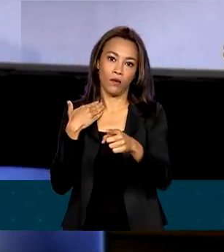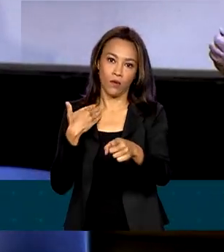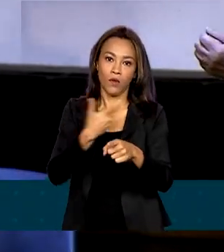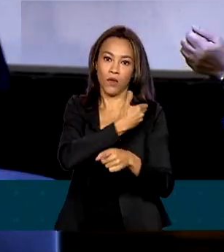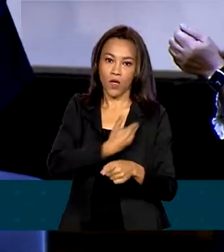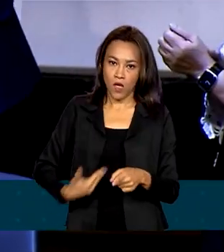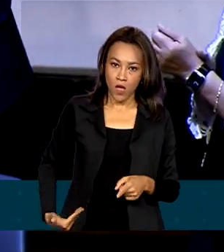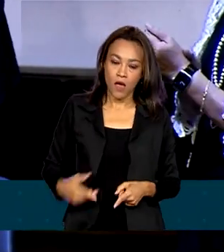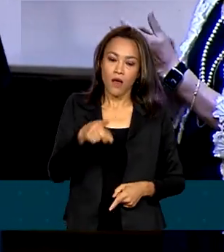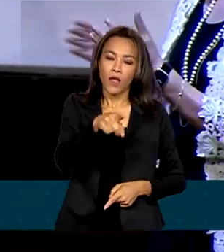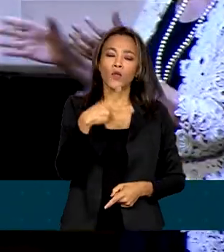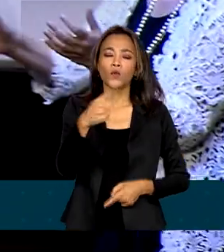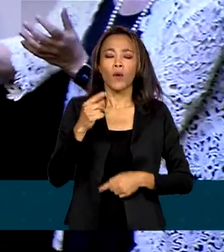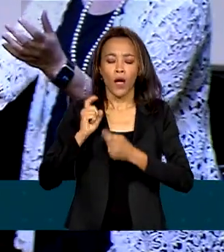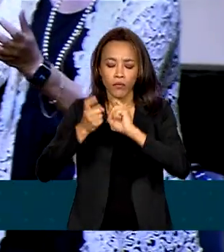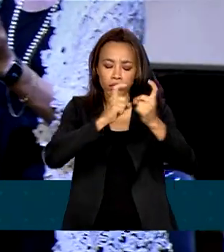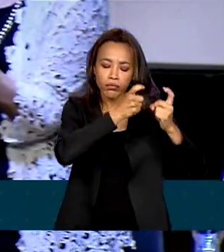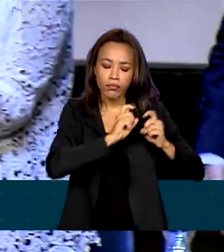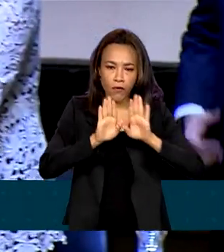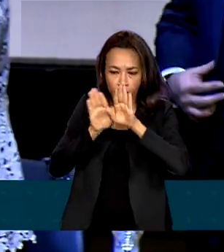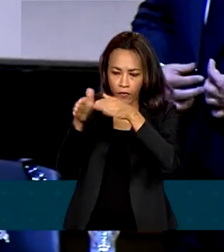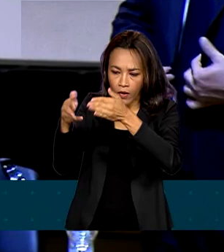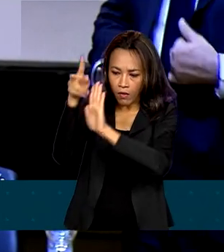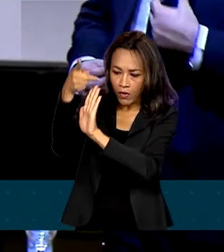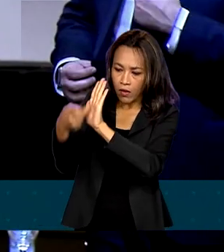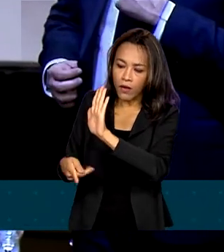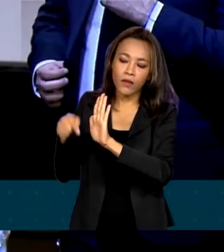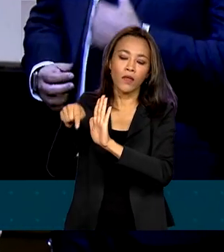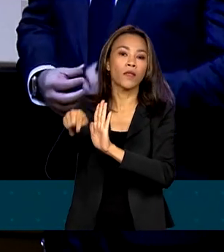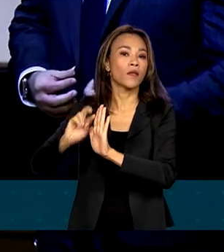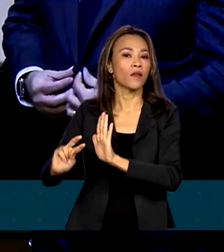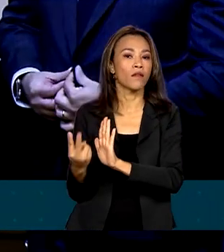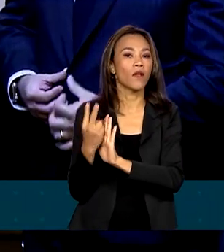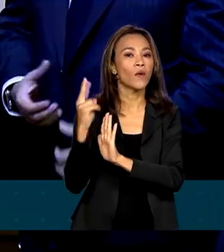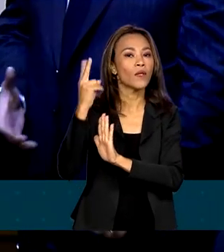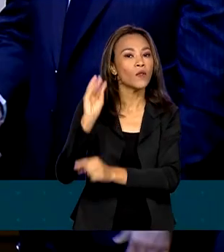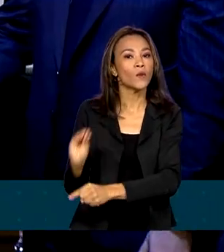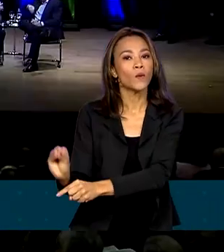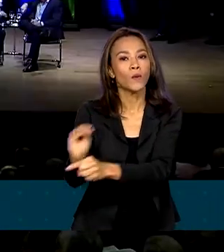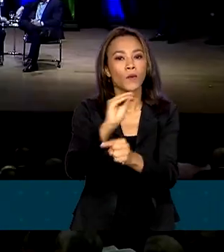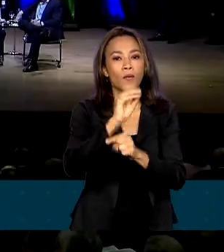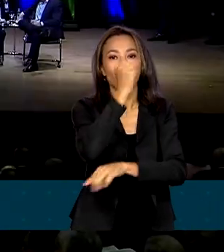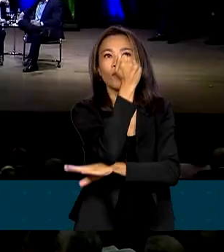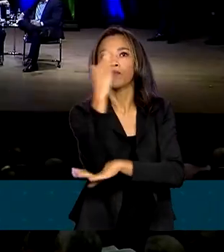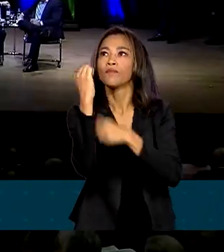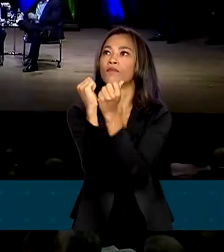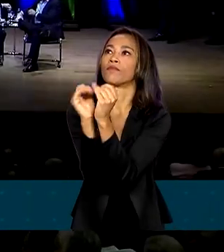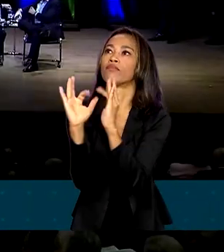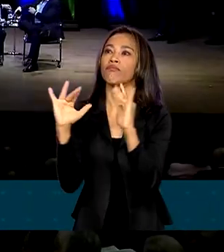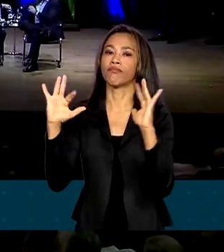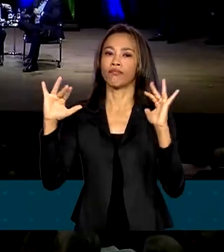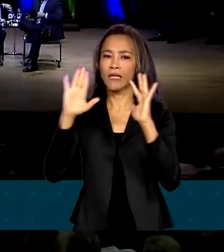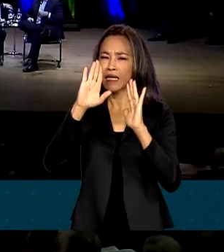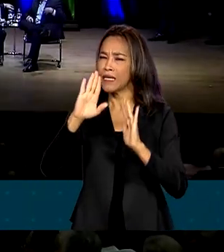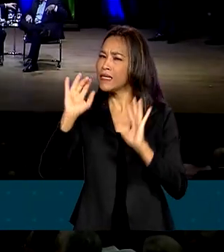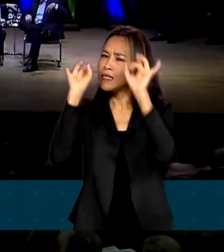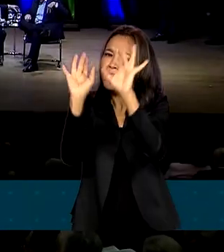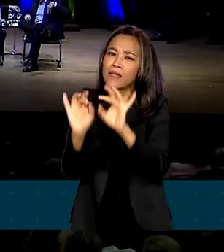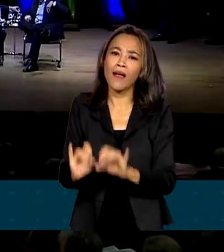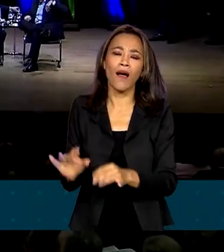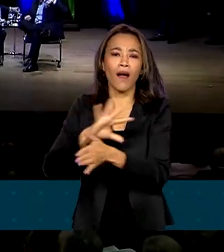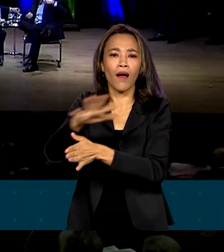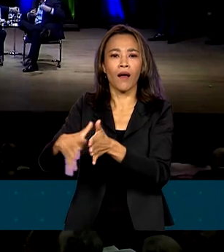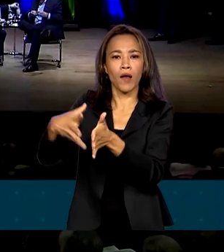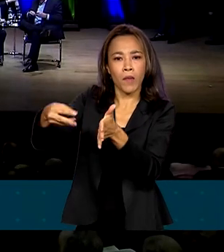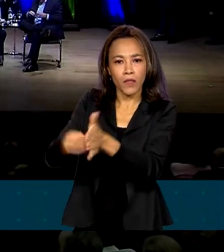sua gestão vai priorizar projetos que valorizem a preservação do meio ambiente, em especial a Amazônia. Vai